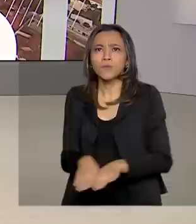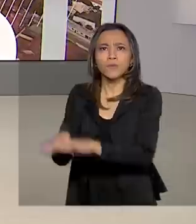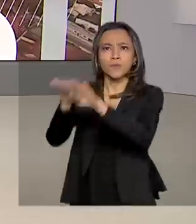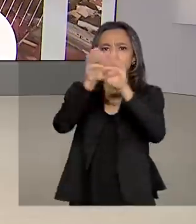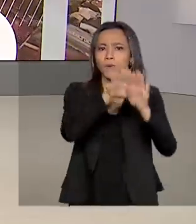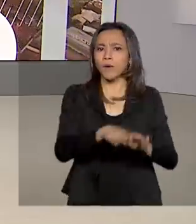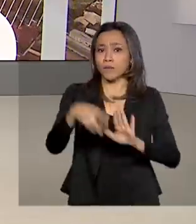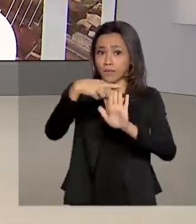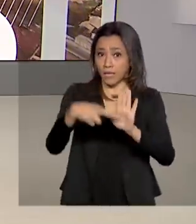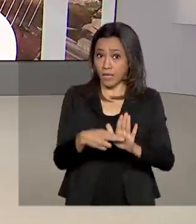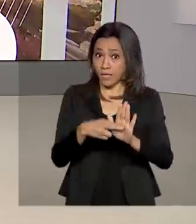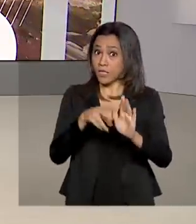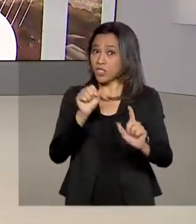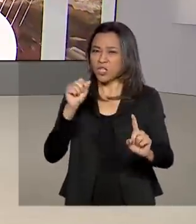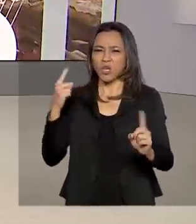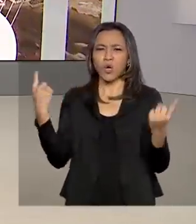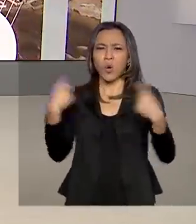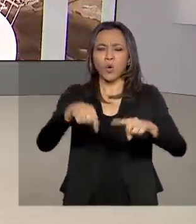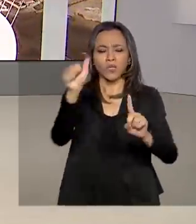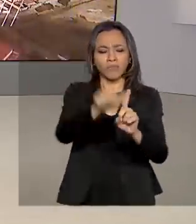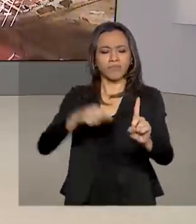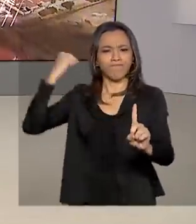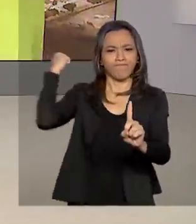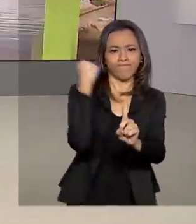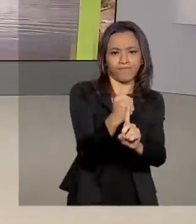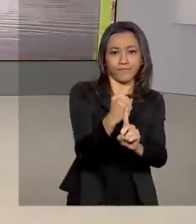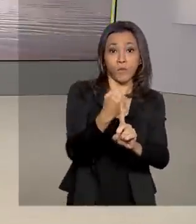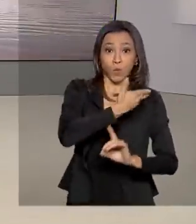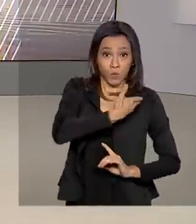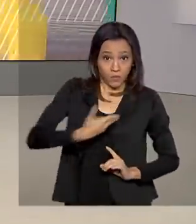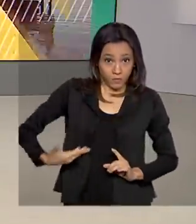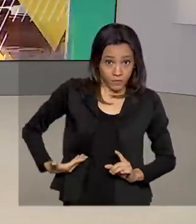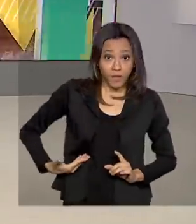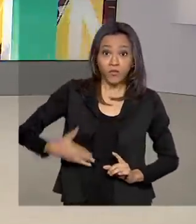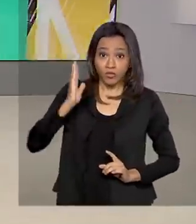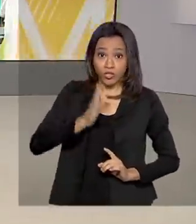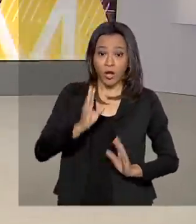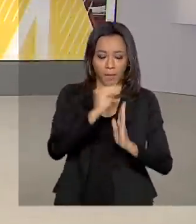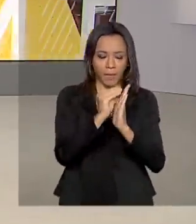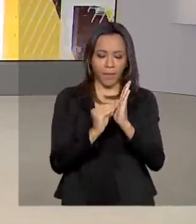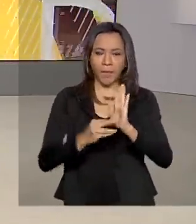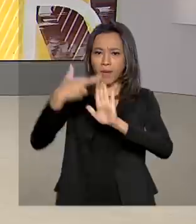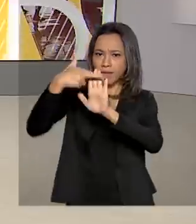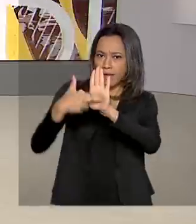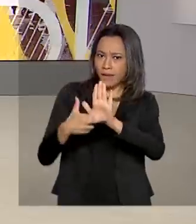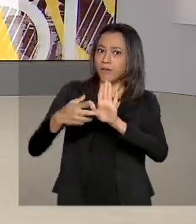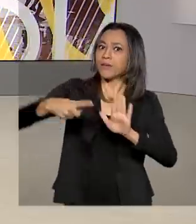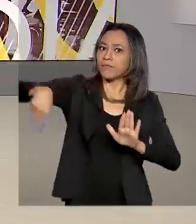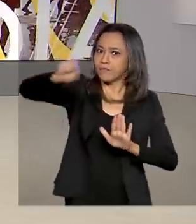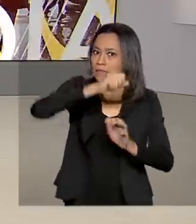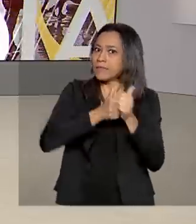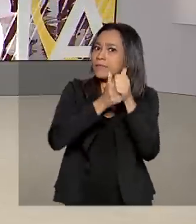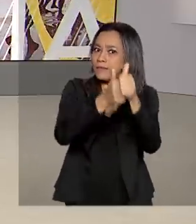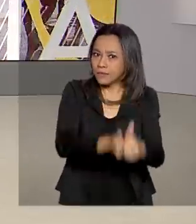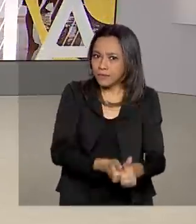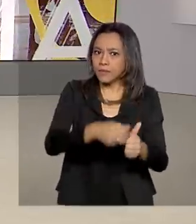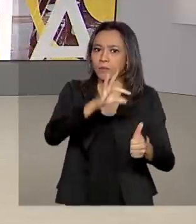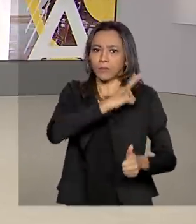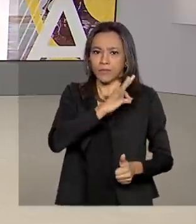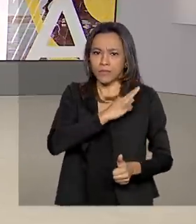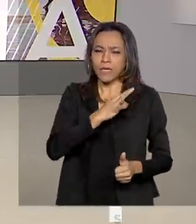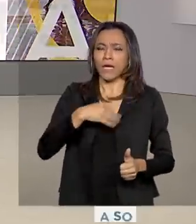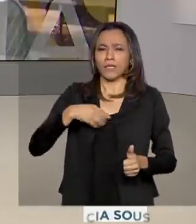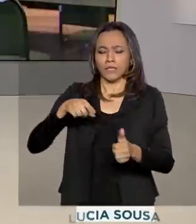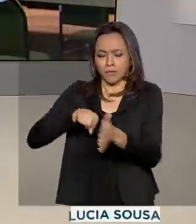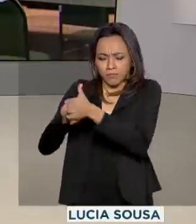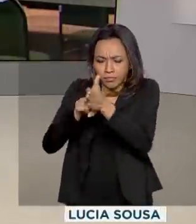de feminicídio no país, o governo publicou um protocolo que deverá ser seguido por peritos de todo o Brasil. A repórter